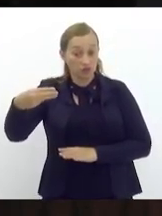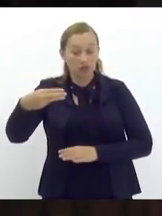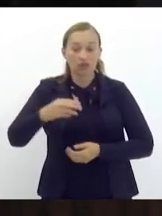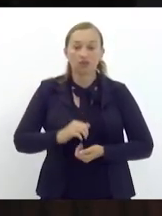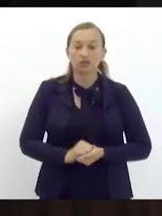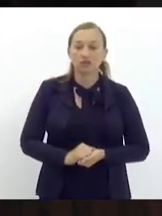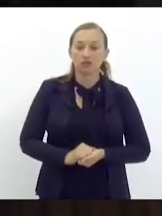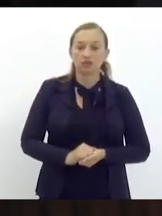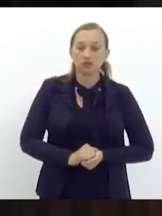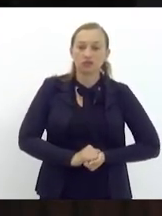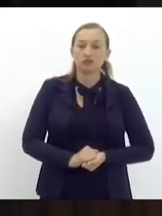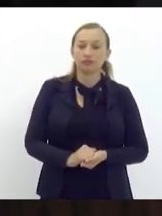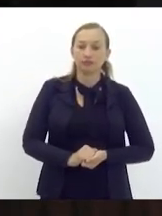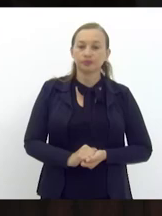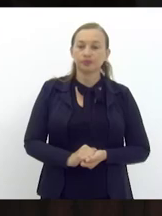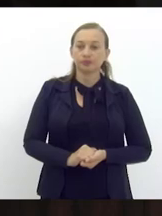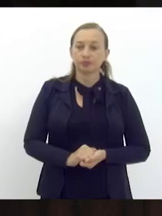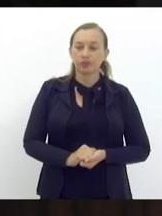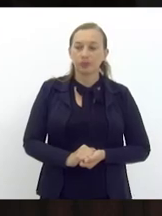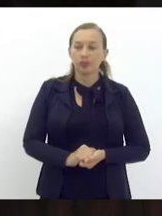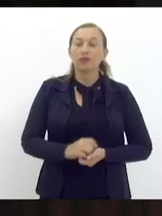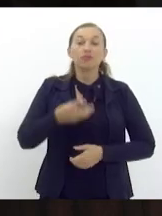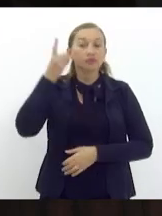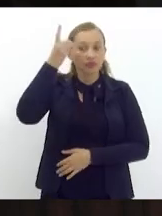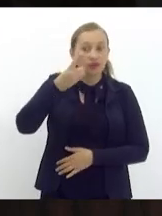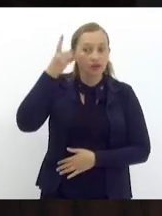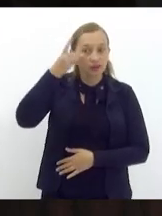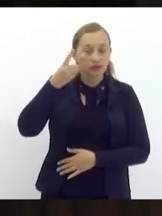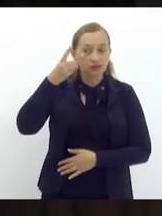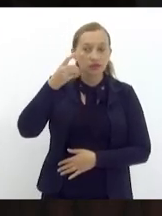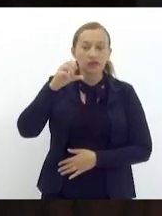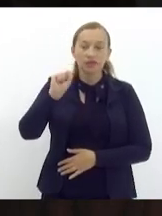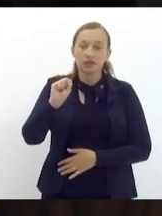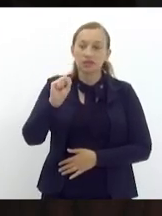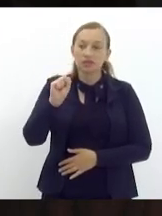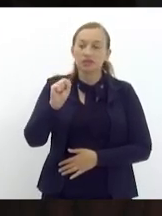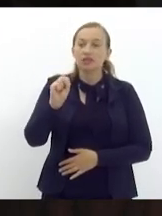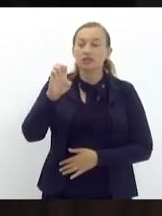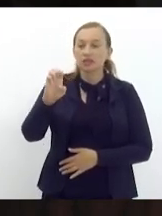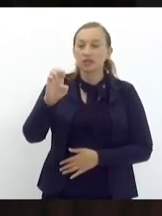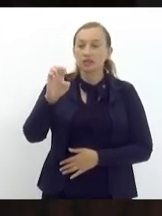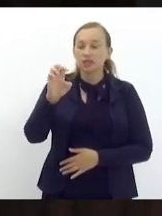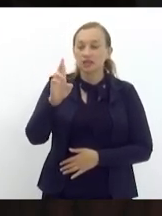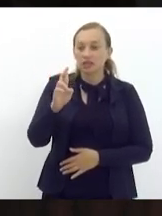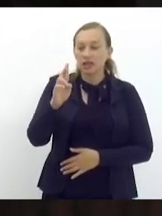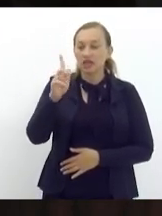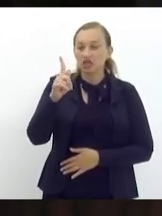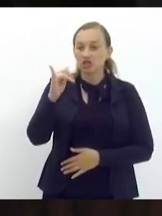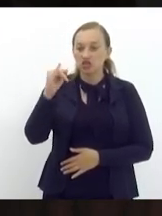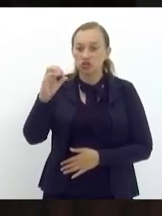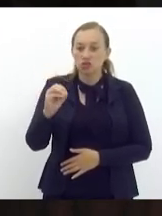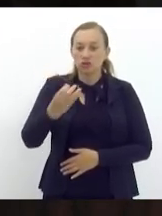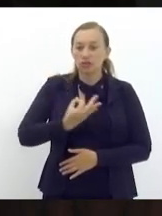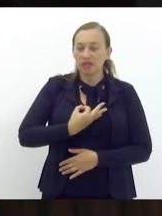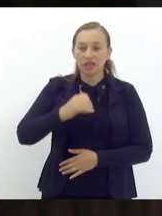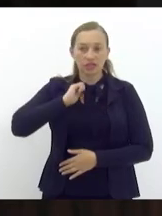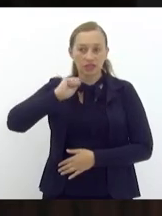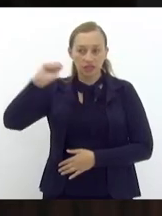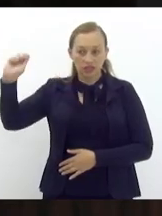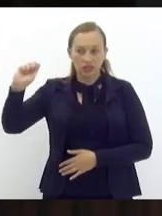barra 2023, de autoria do deputado Sérgio Fernandes, que concede a medalha Tiradente